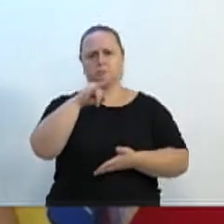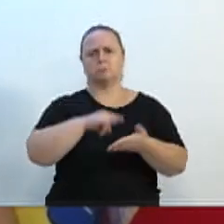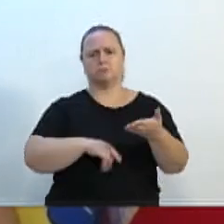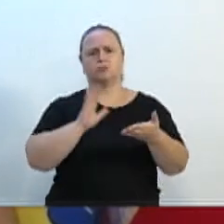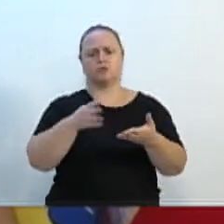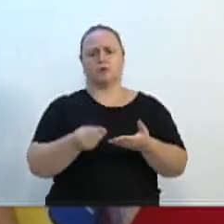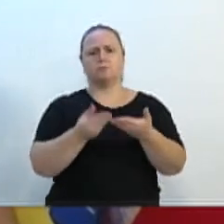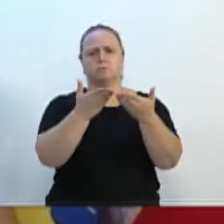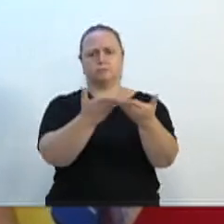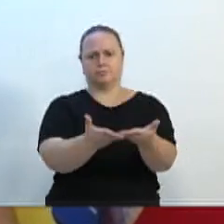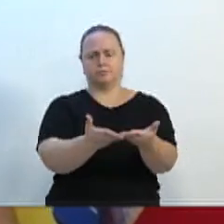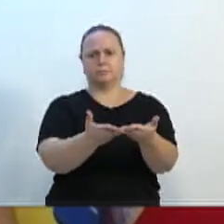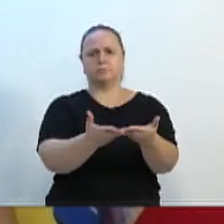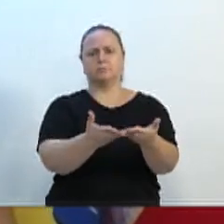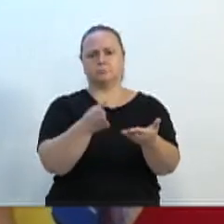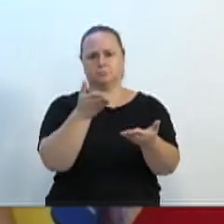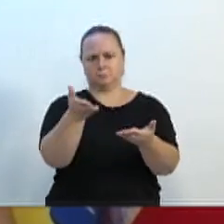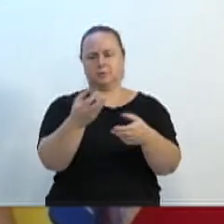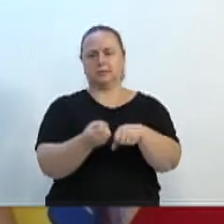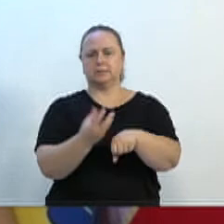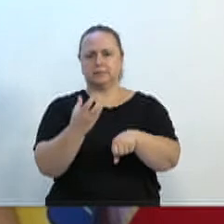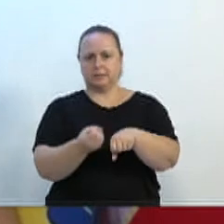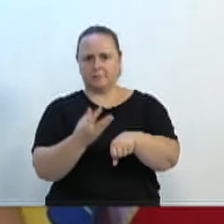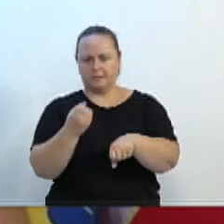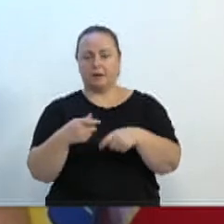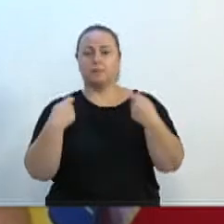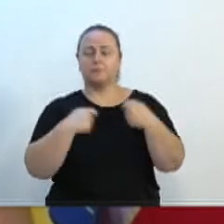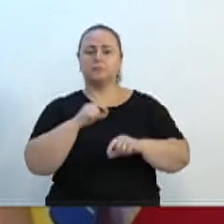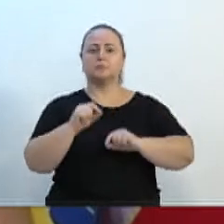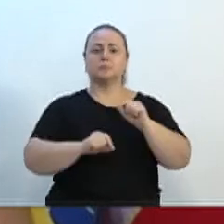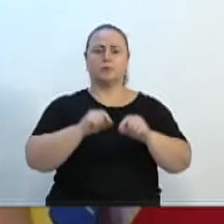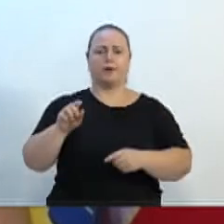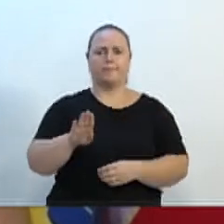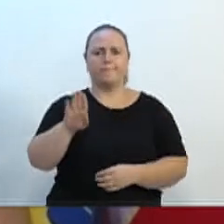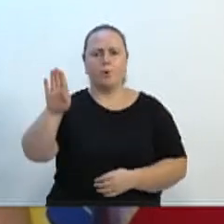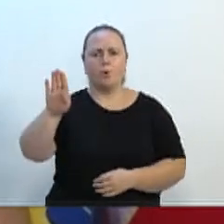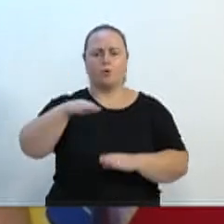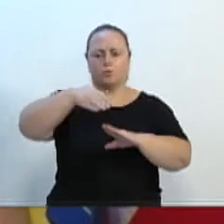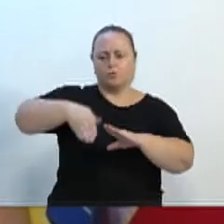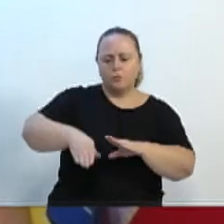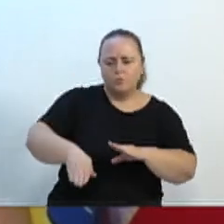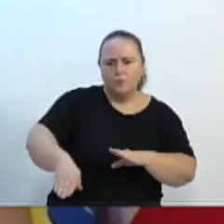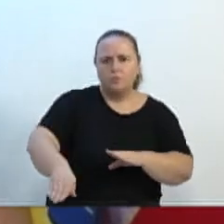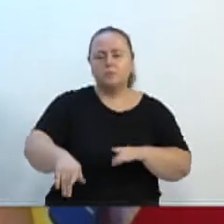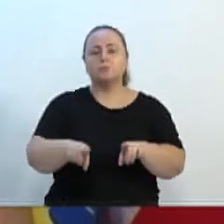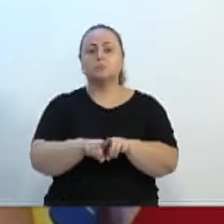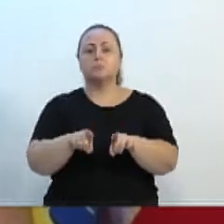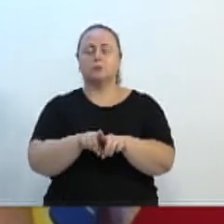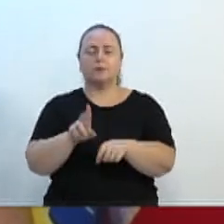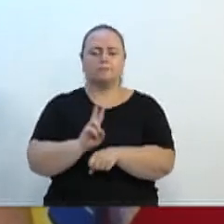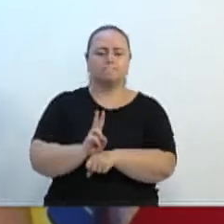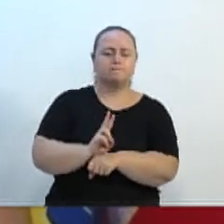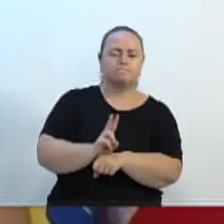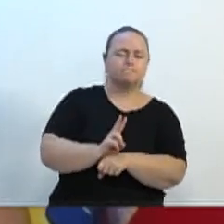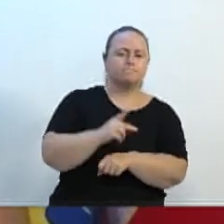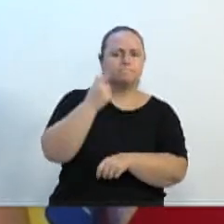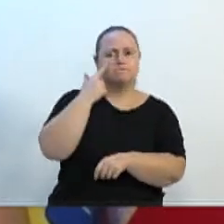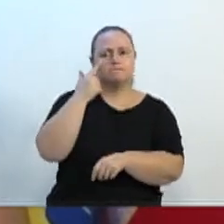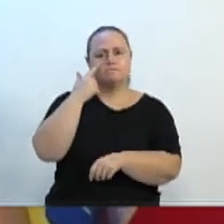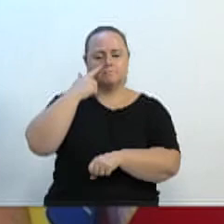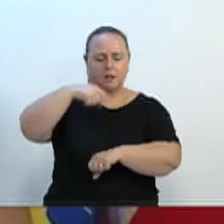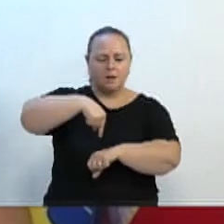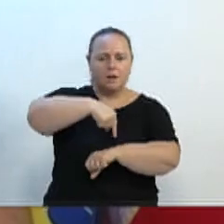que não só nos morros nas bachadas mas que seja também colocado uma fiscalização em cima desses hidrômetros para